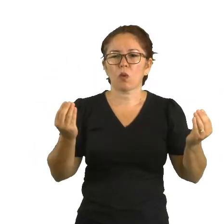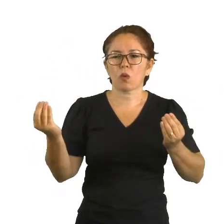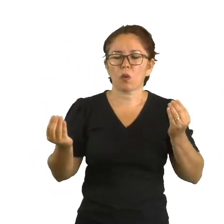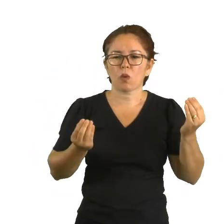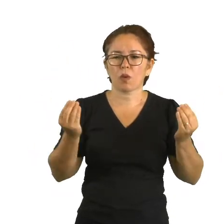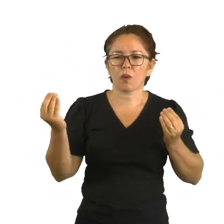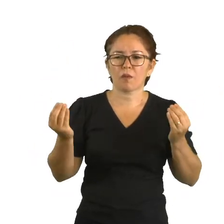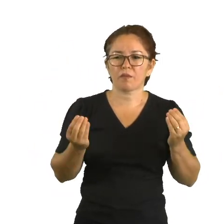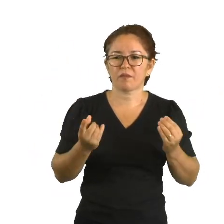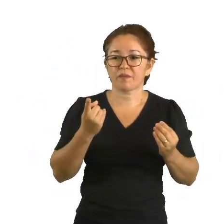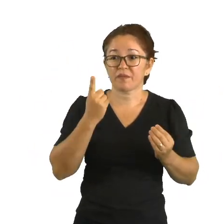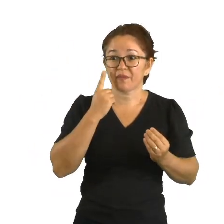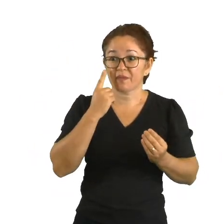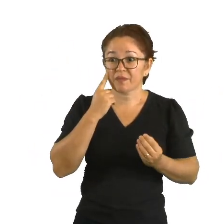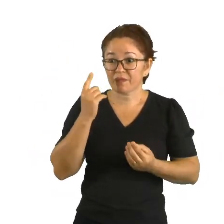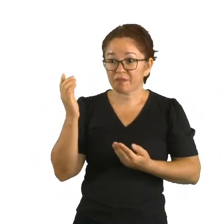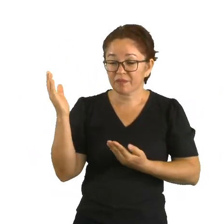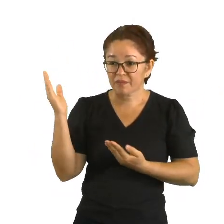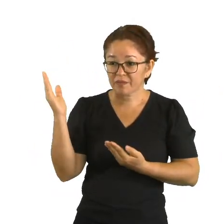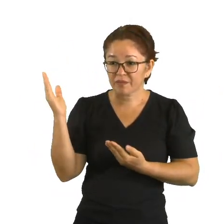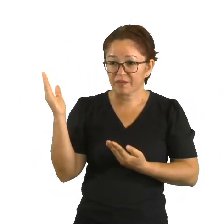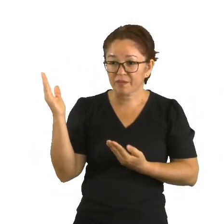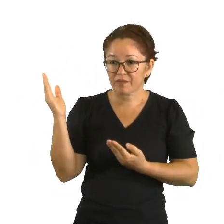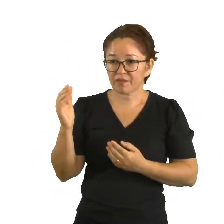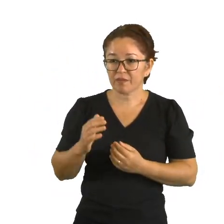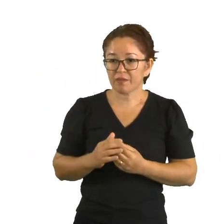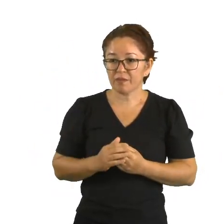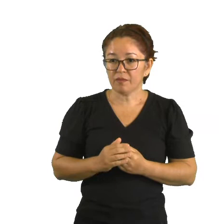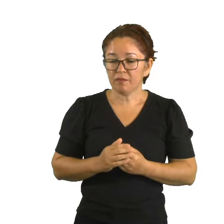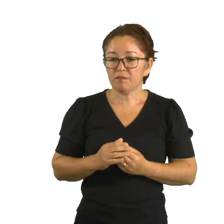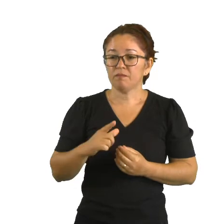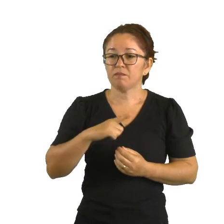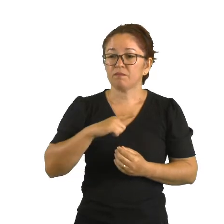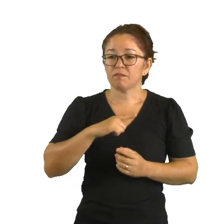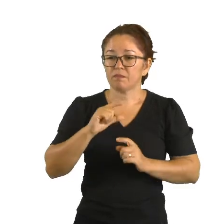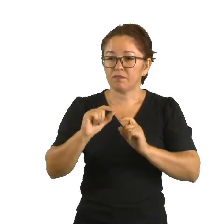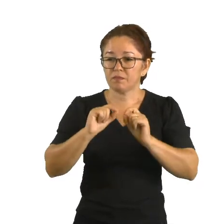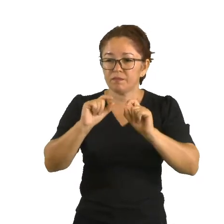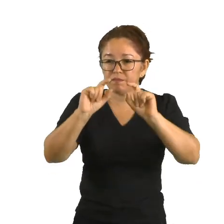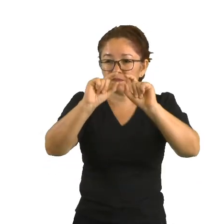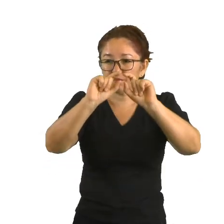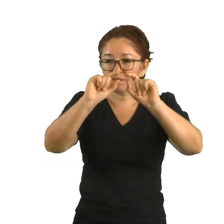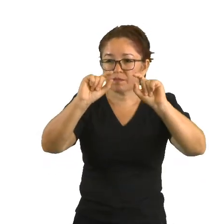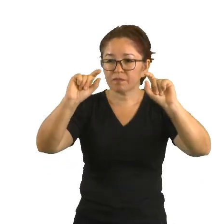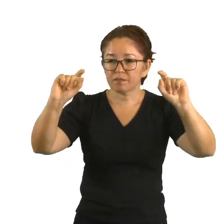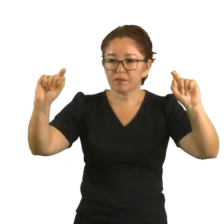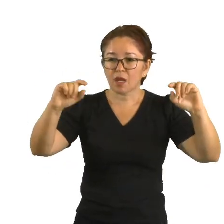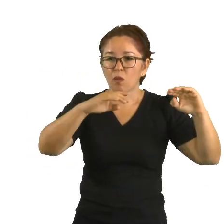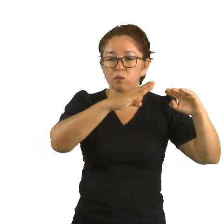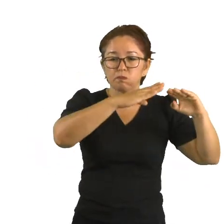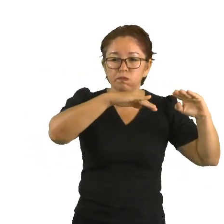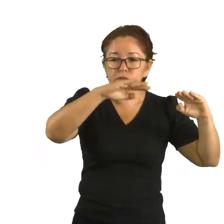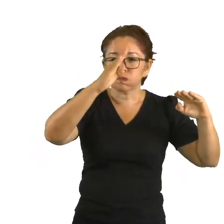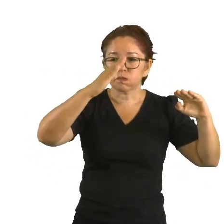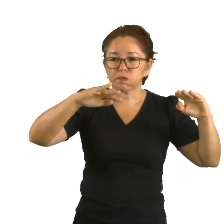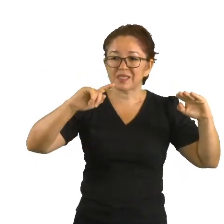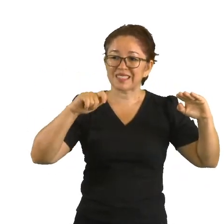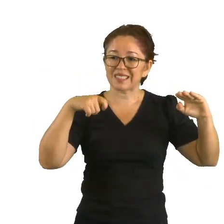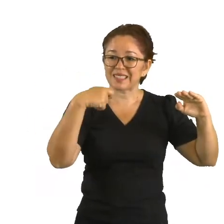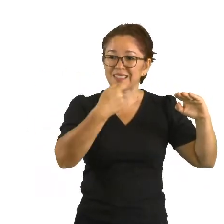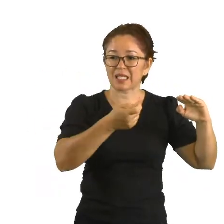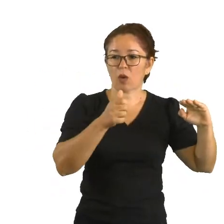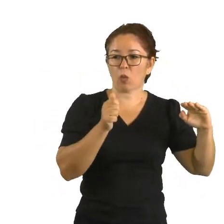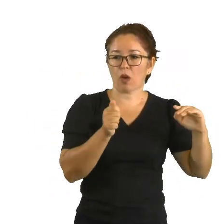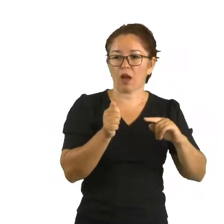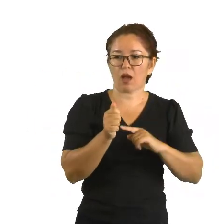letra A. Dá uma olhadinha aí que vocês vão ver que está grifado em letra A. Beleza? Eu vou ter a amplitude. Quando